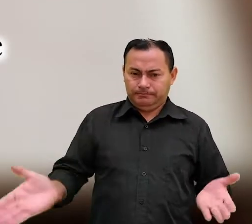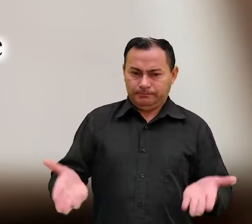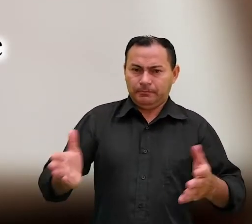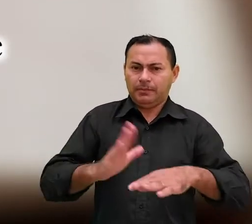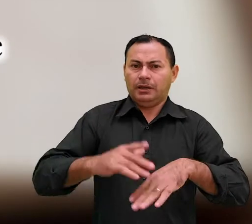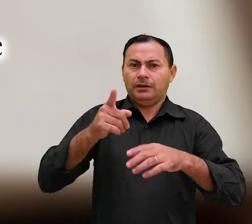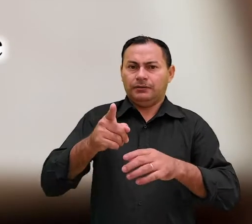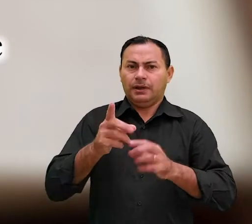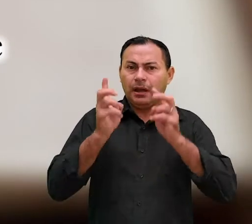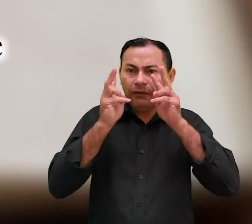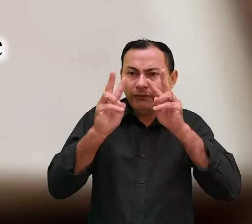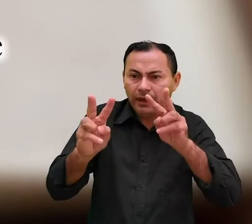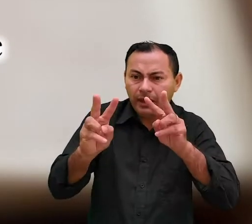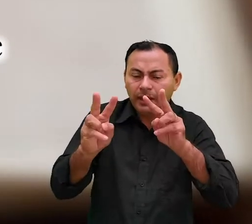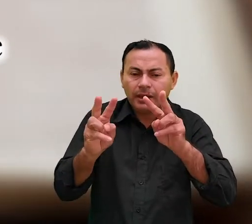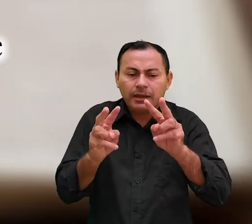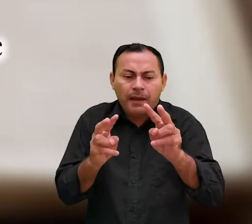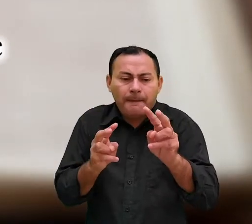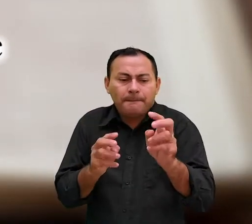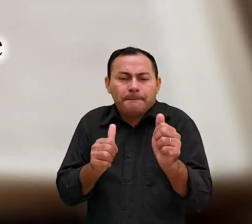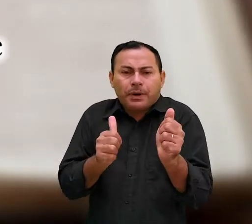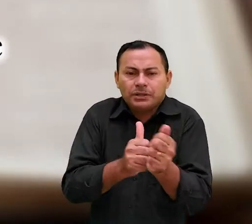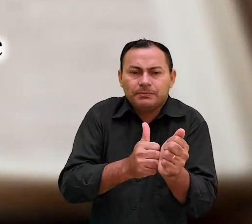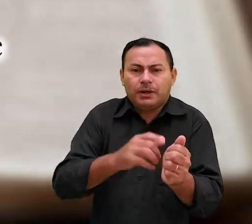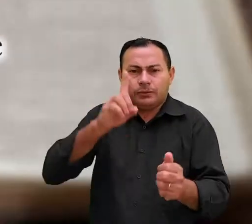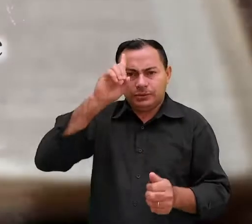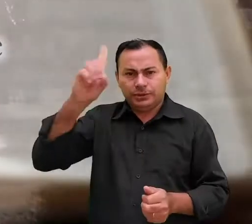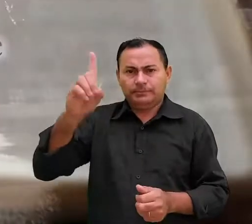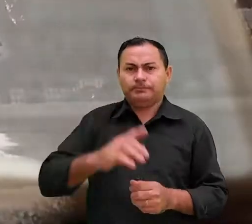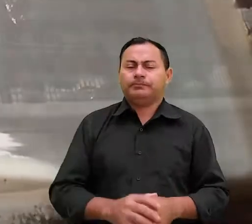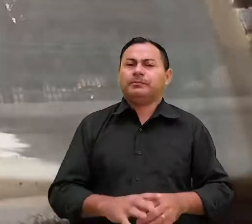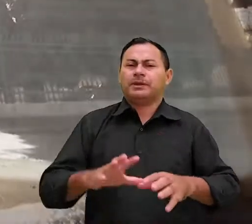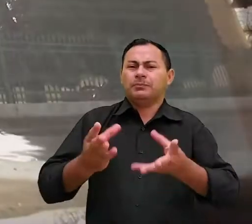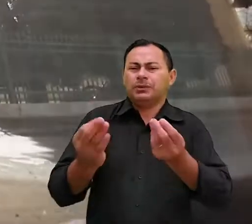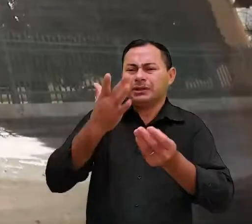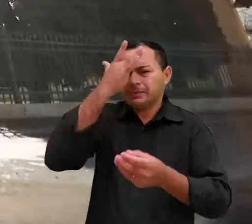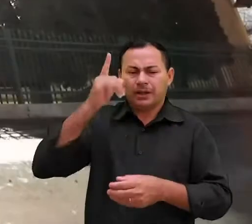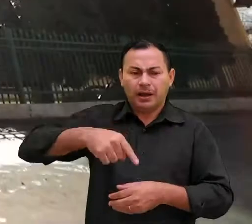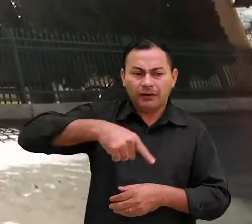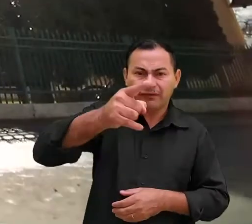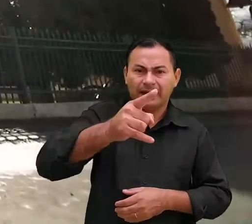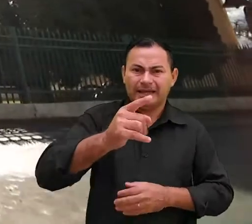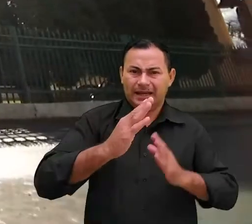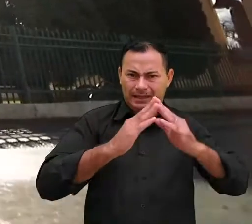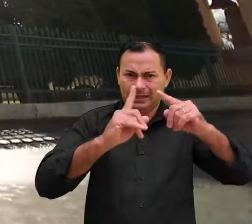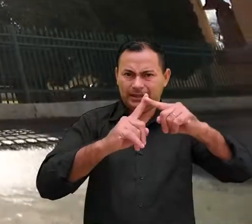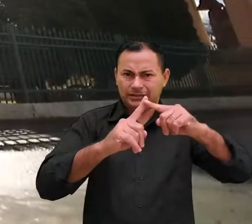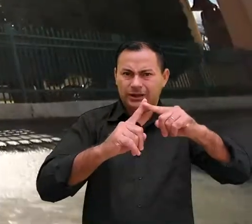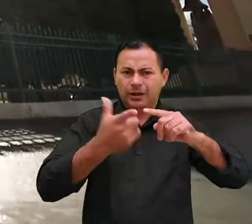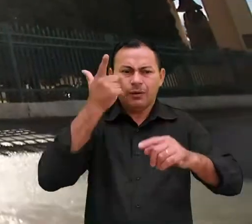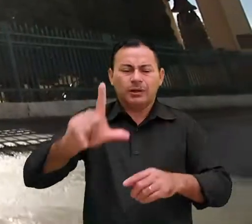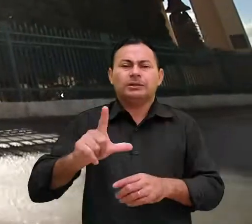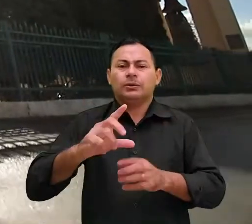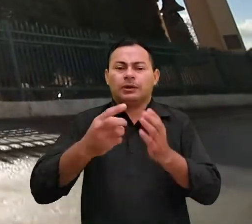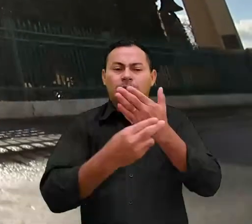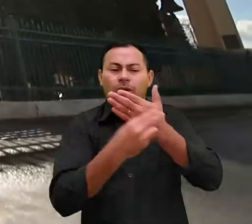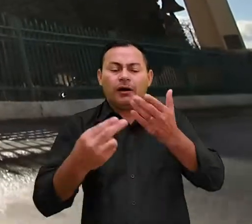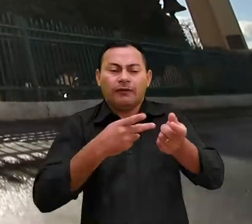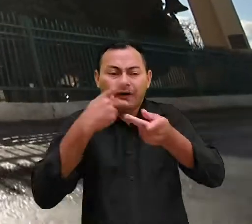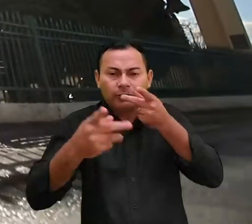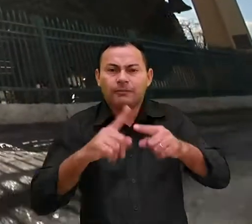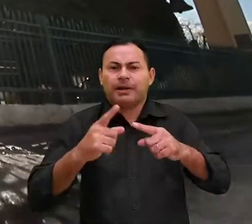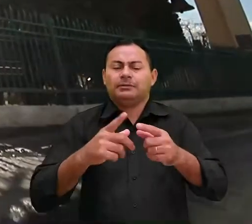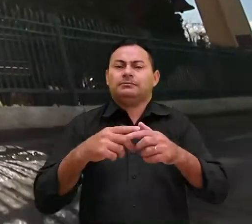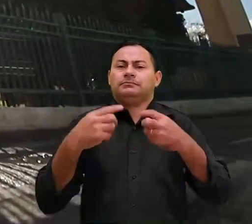outros, ainda mais quando vocês veem que se aproxima o dia. Muita gente vai à igreja para conseguir tudo o que o autor falou, mas